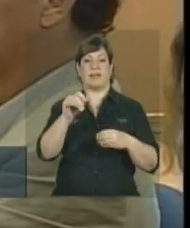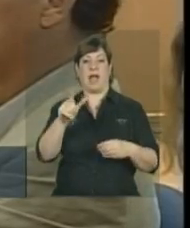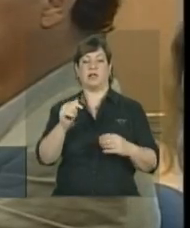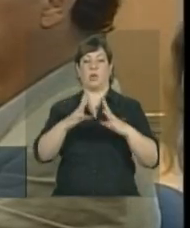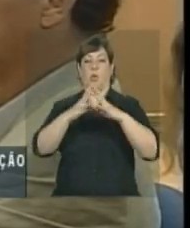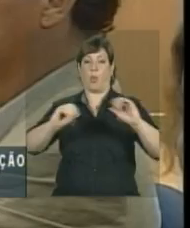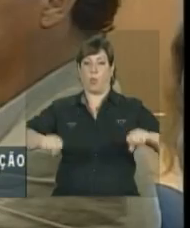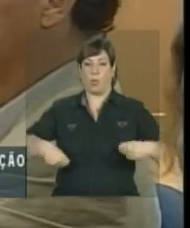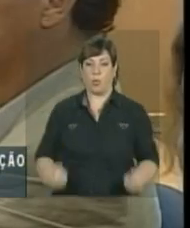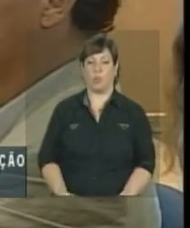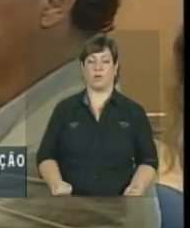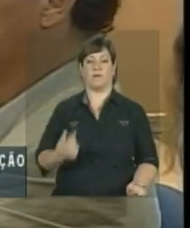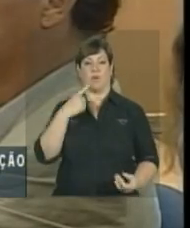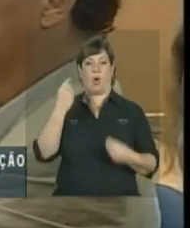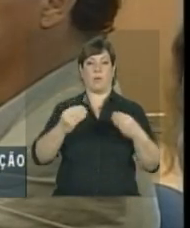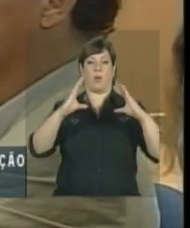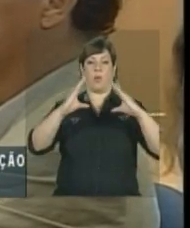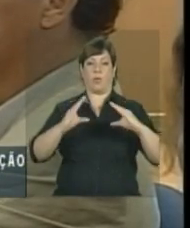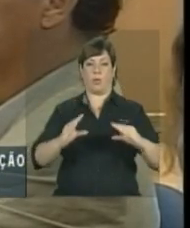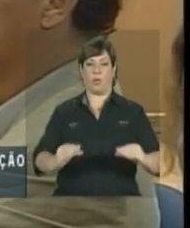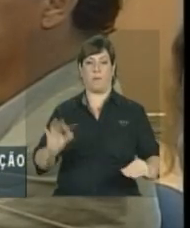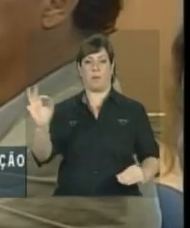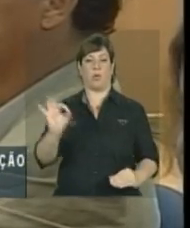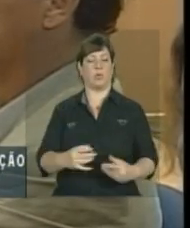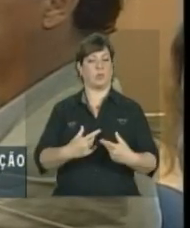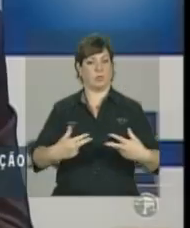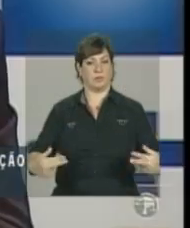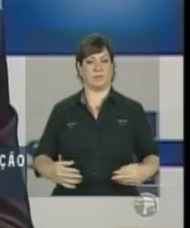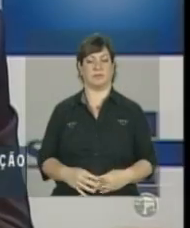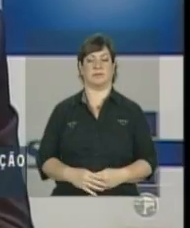Da incidência não entra, mas taxa de cura e acompanhamento do tratamento.